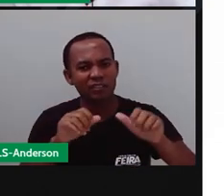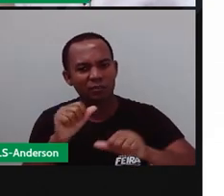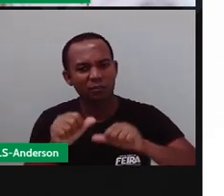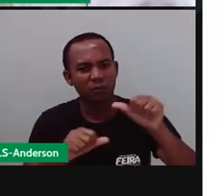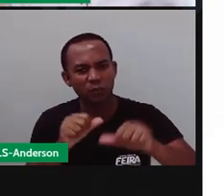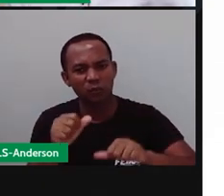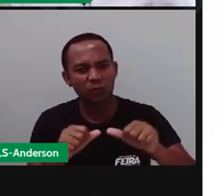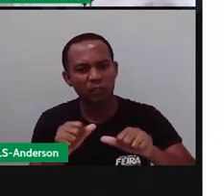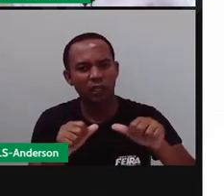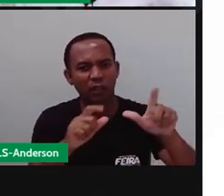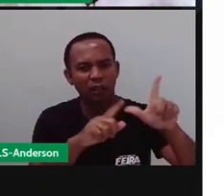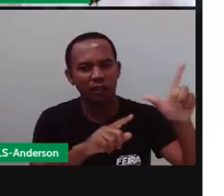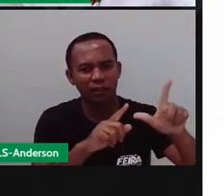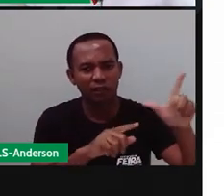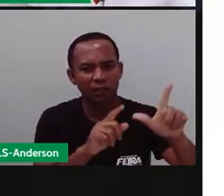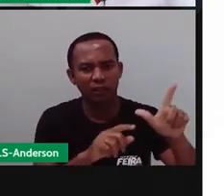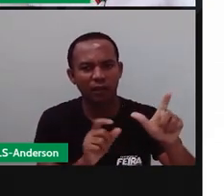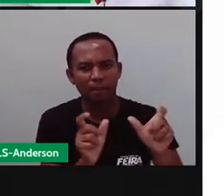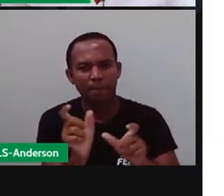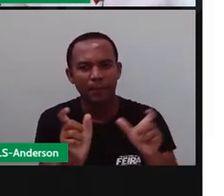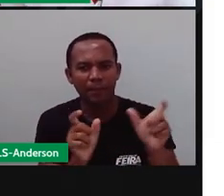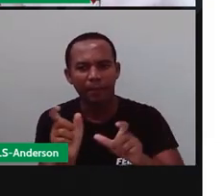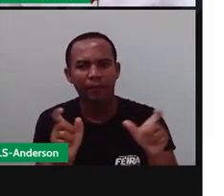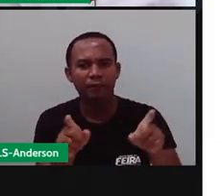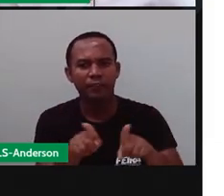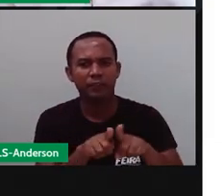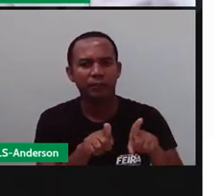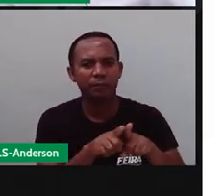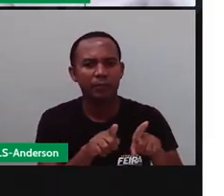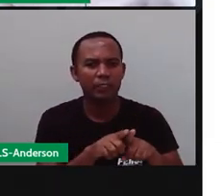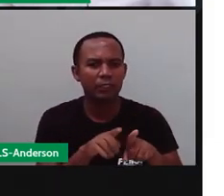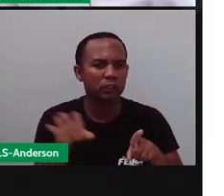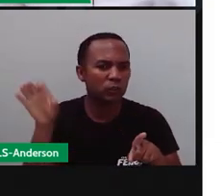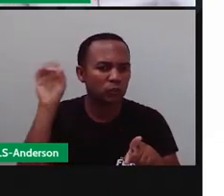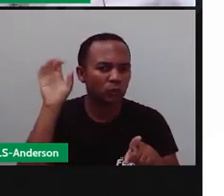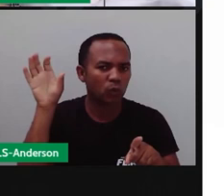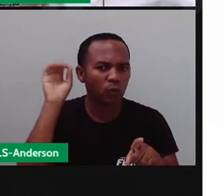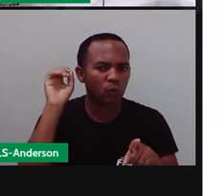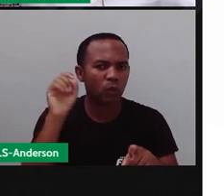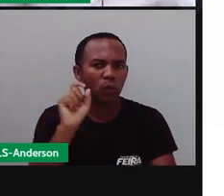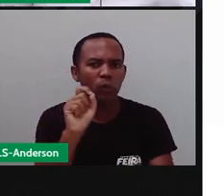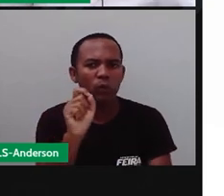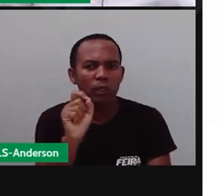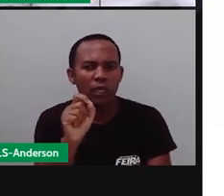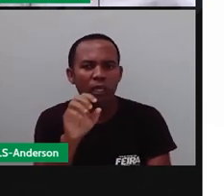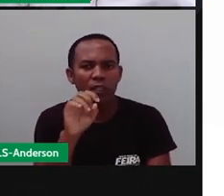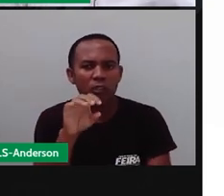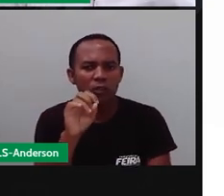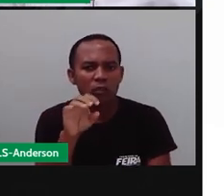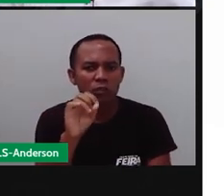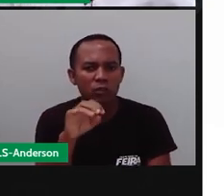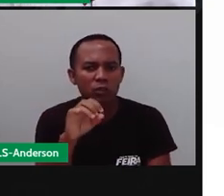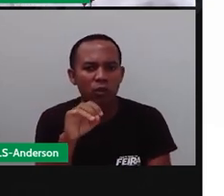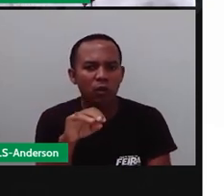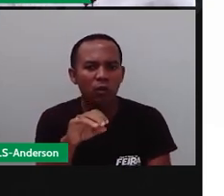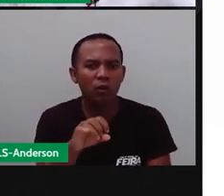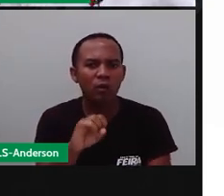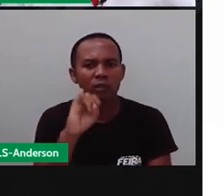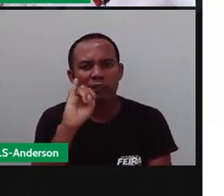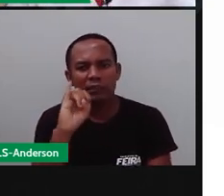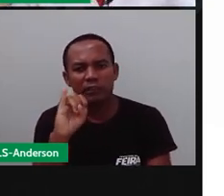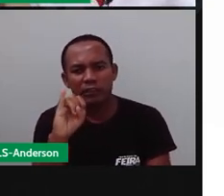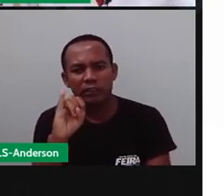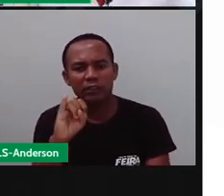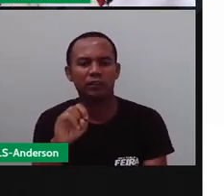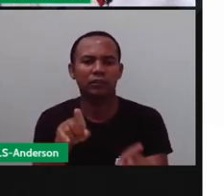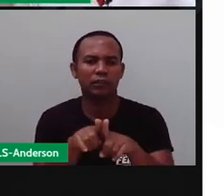de uma só palavra, podendo, em algumas situações, ter o som de I. Então, a regrinha que se aplica pro O lá, também vai